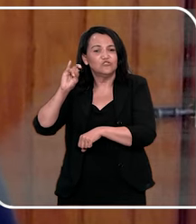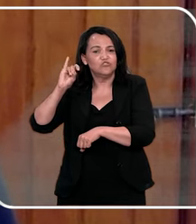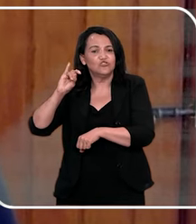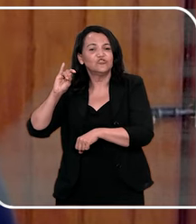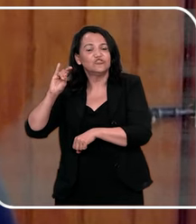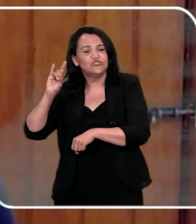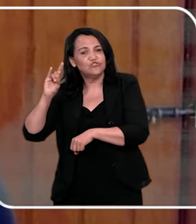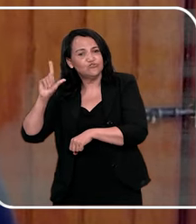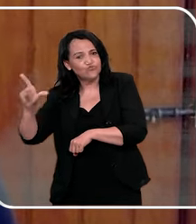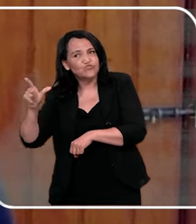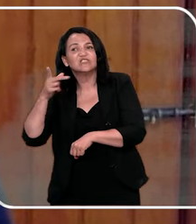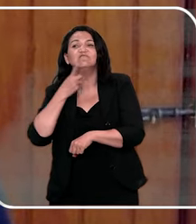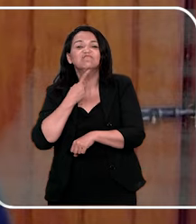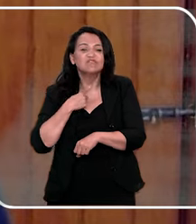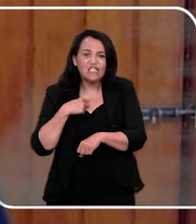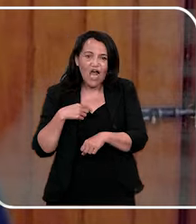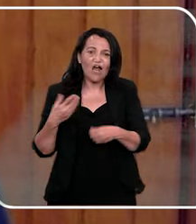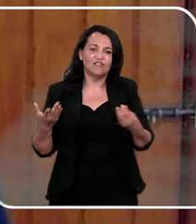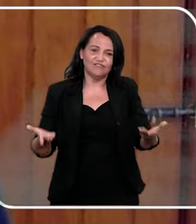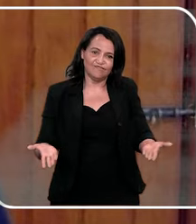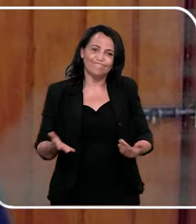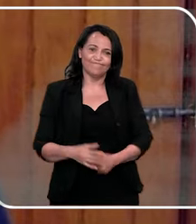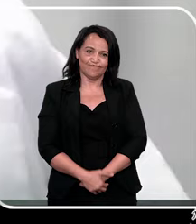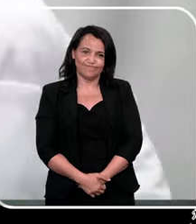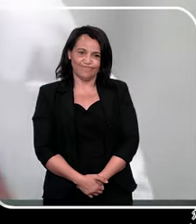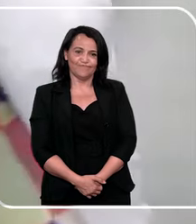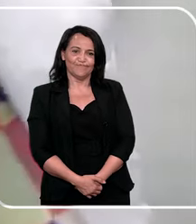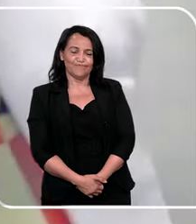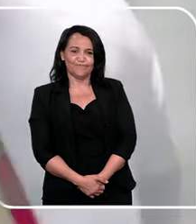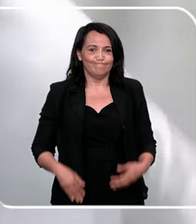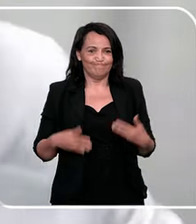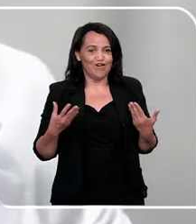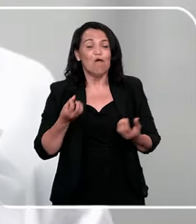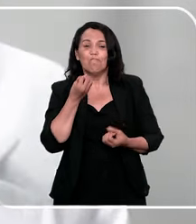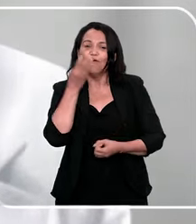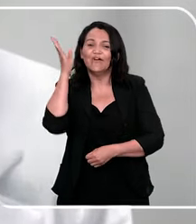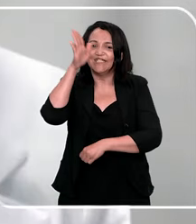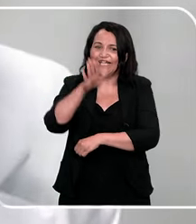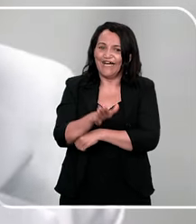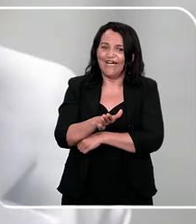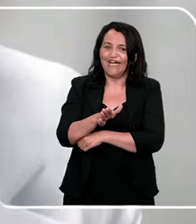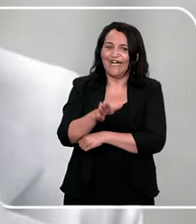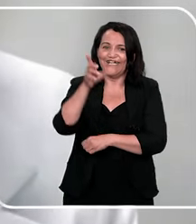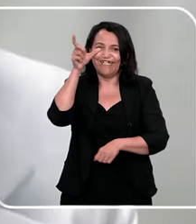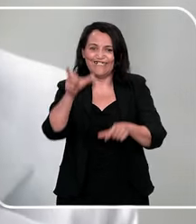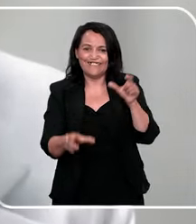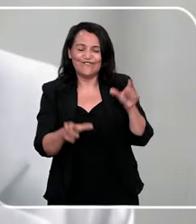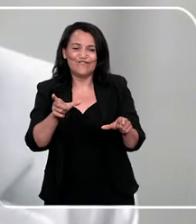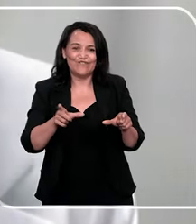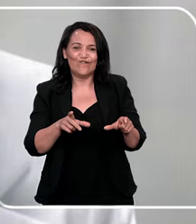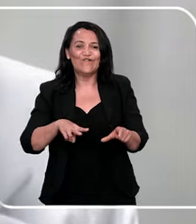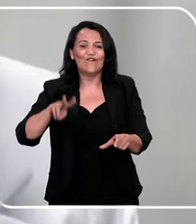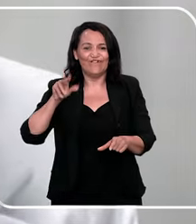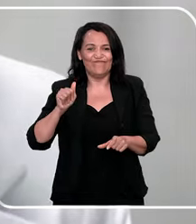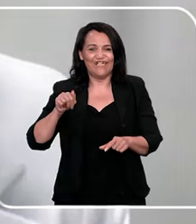também antes, doutora Gil, fica à vontade. Boa tarde, pessoal, eu sou Vanessa Severiano, antes de agradecer essa